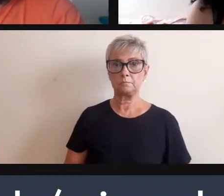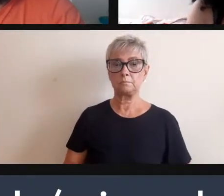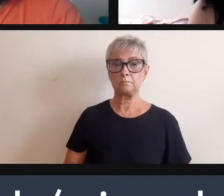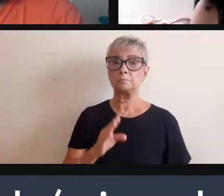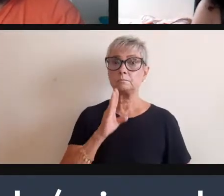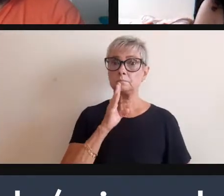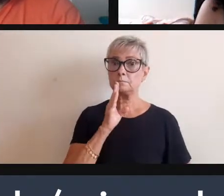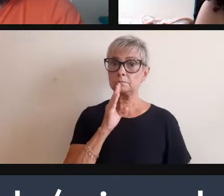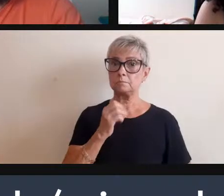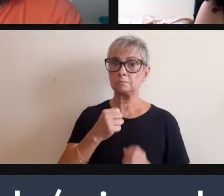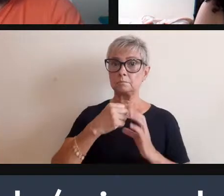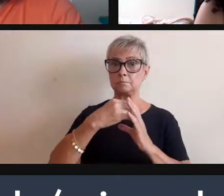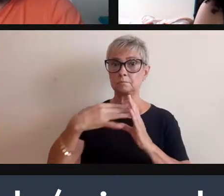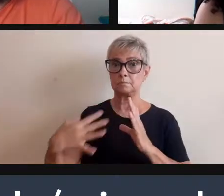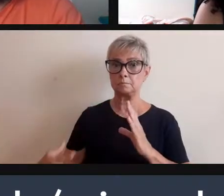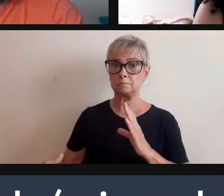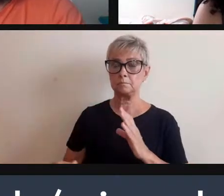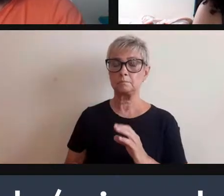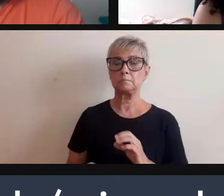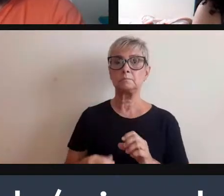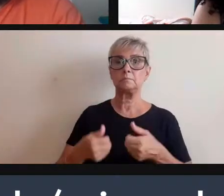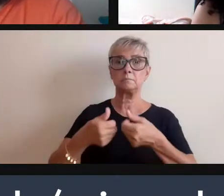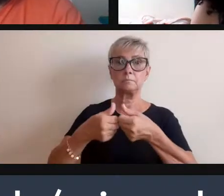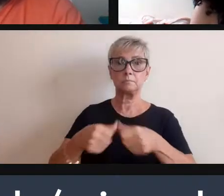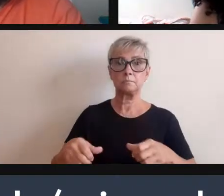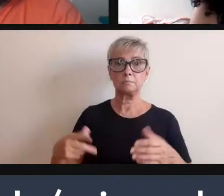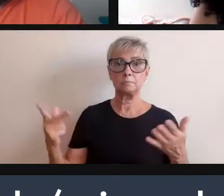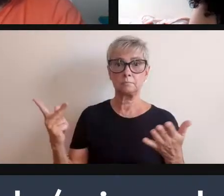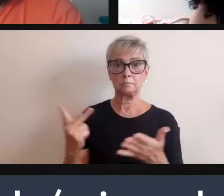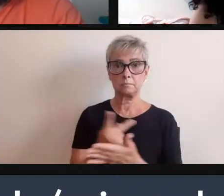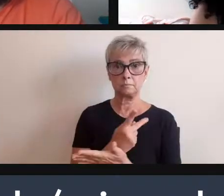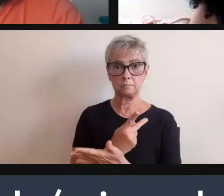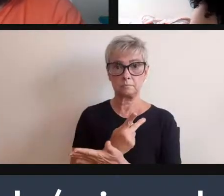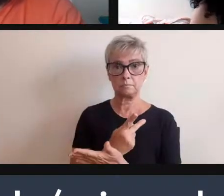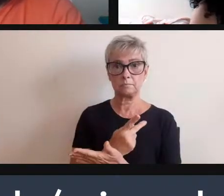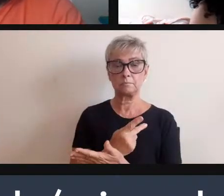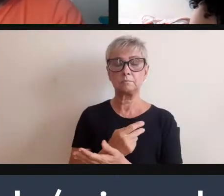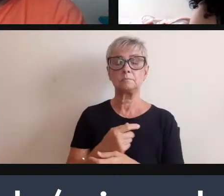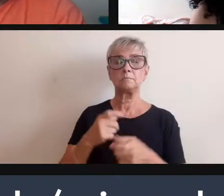atividades que estão acontecendo aí na nossa unidade.